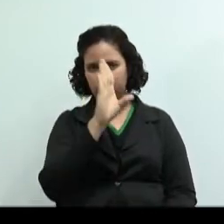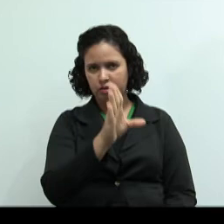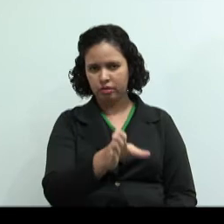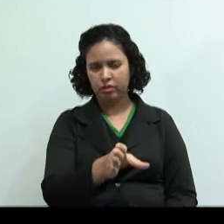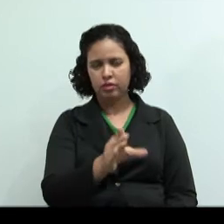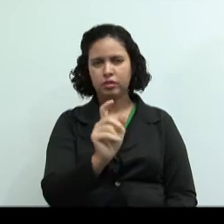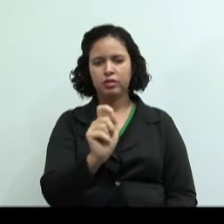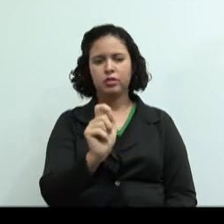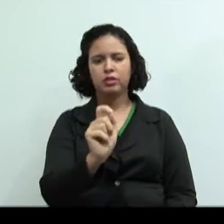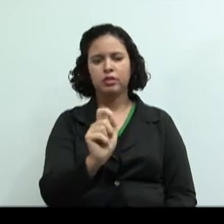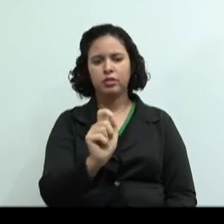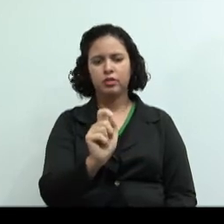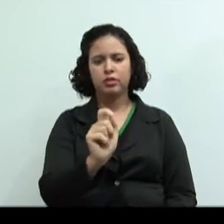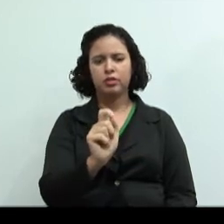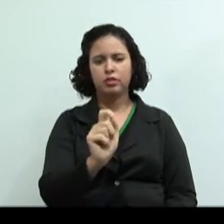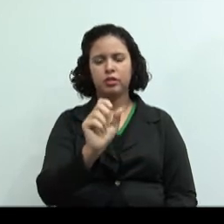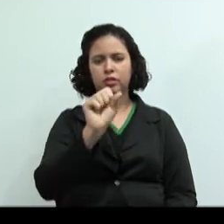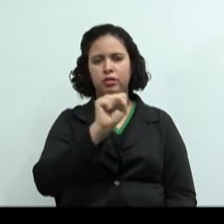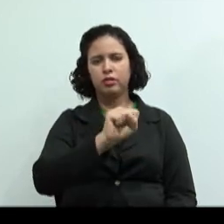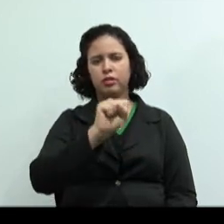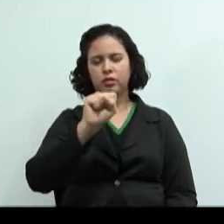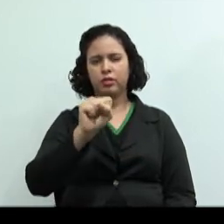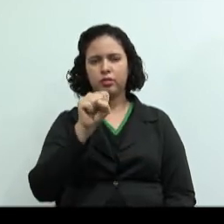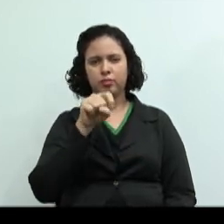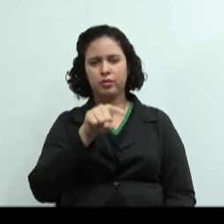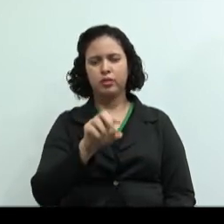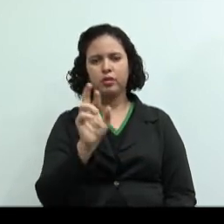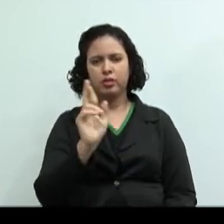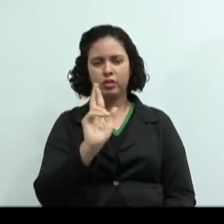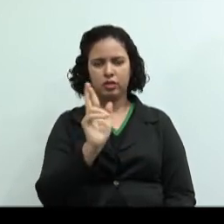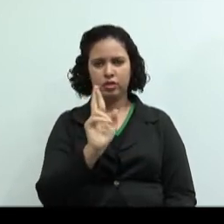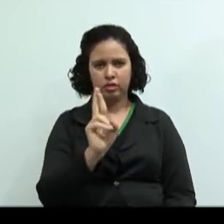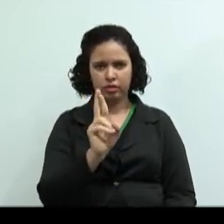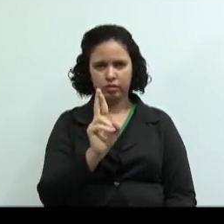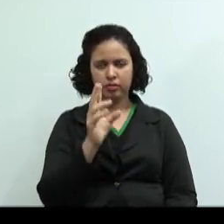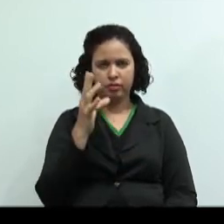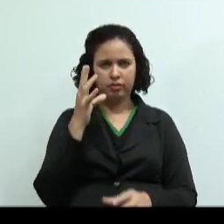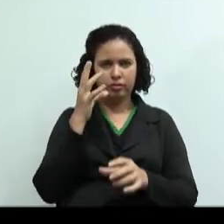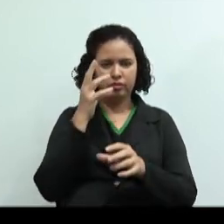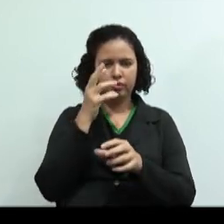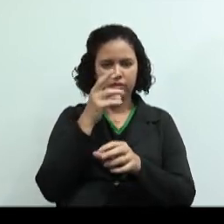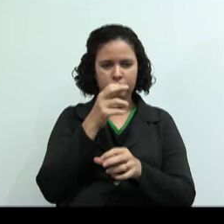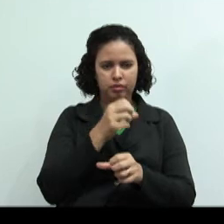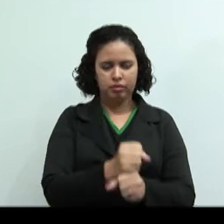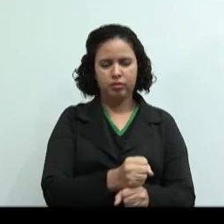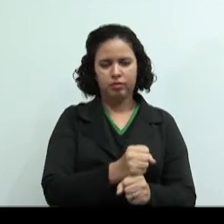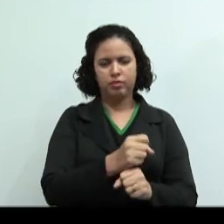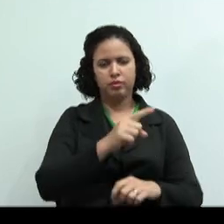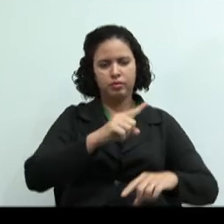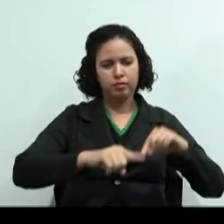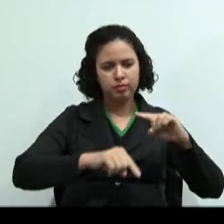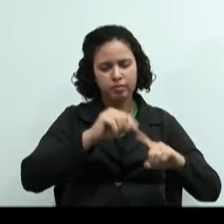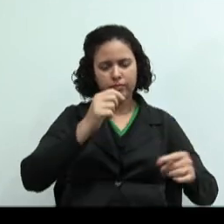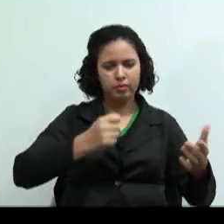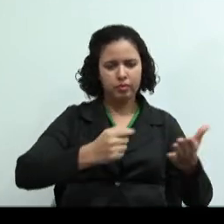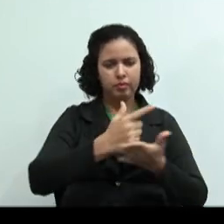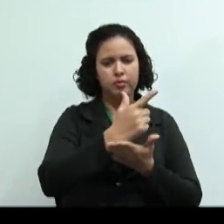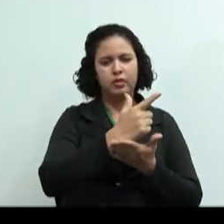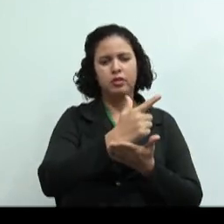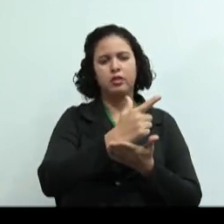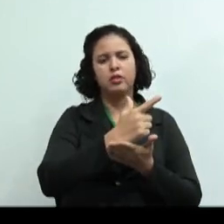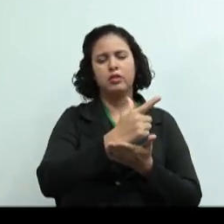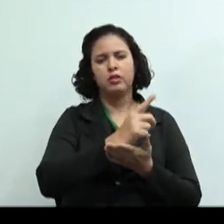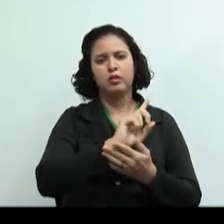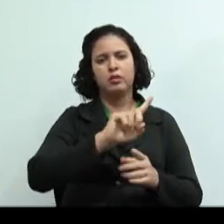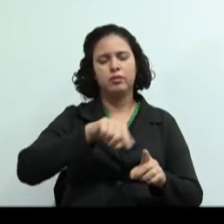custos diretos foram R 88 mil. Que eu vou somar o quê? Eu vou somar a matéria-prima adquirida e